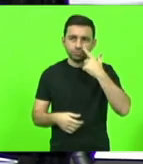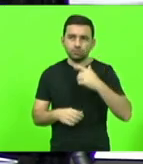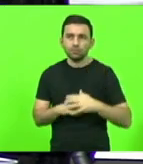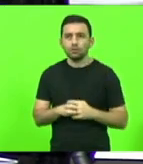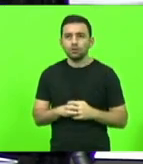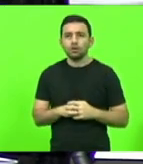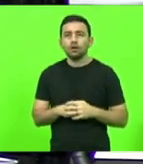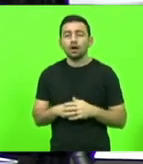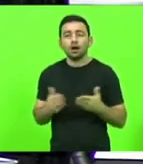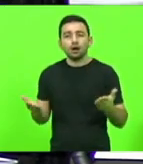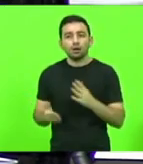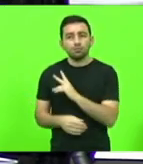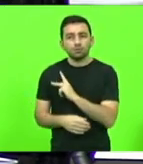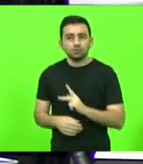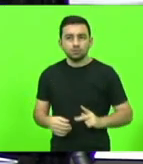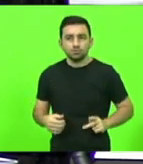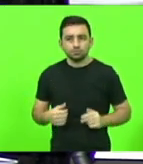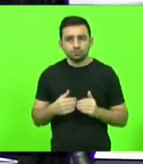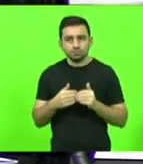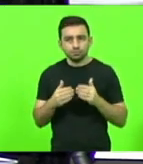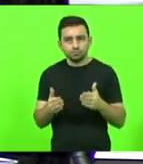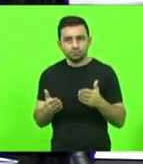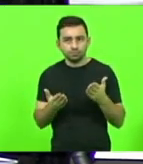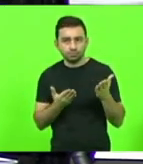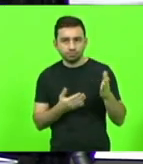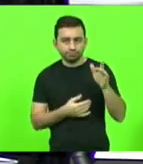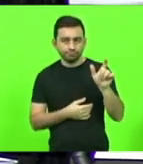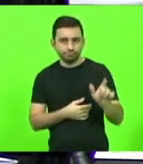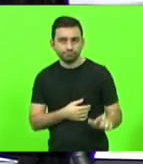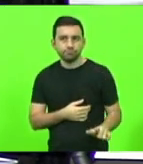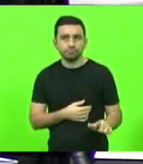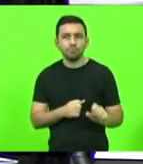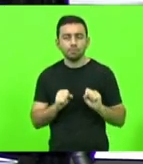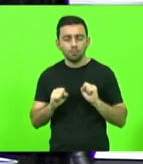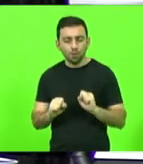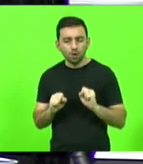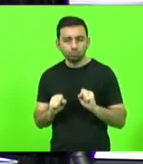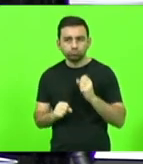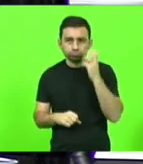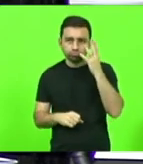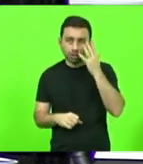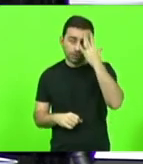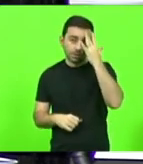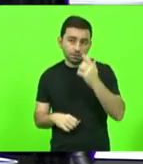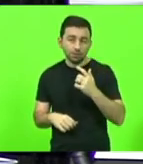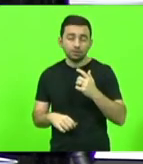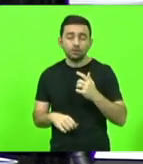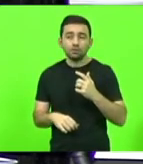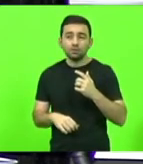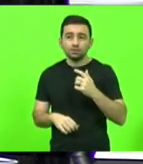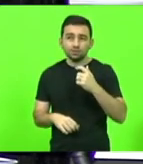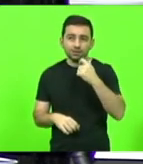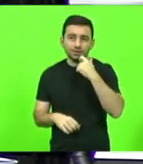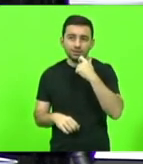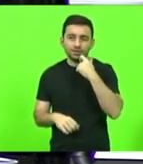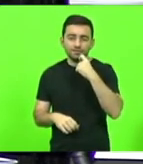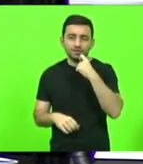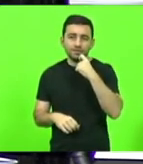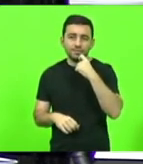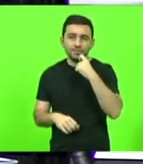E esta presidência abre esse espaço para que ela possa relatar, já que amanhã, sexta-feira, a gente relembra